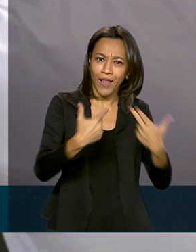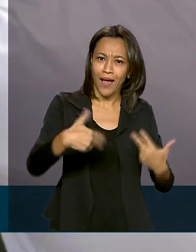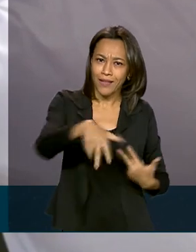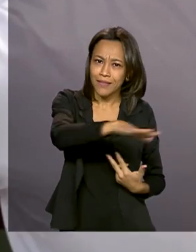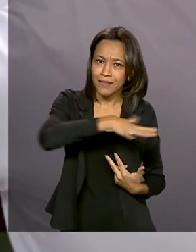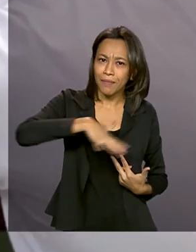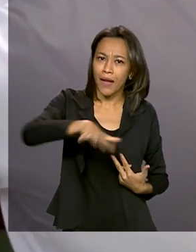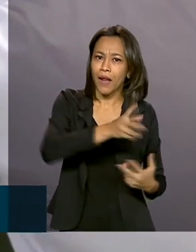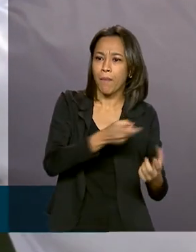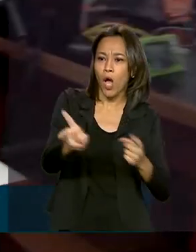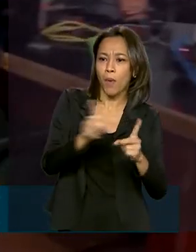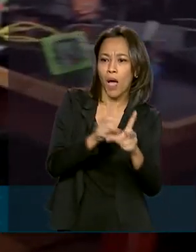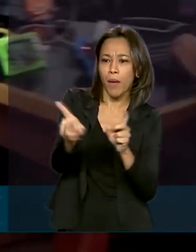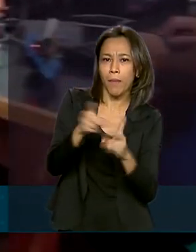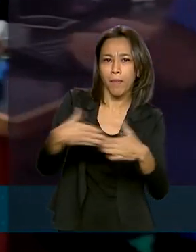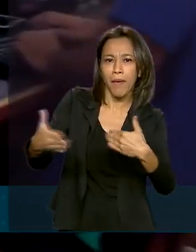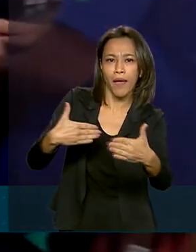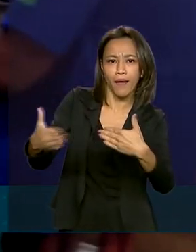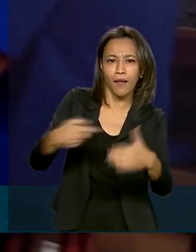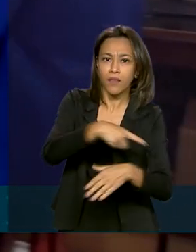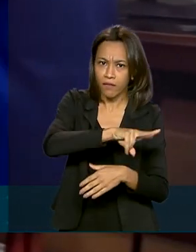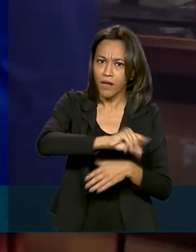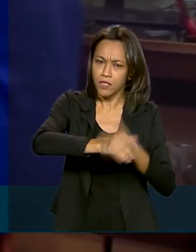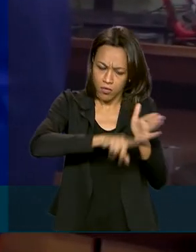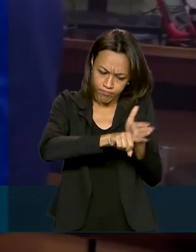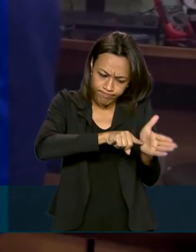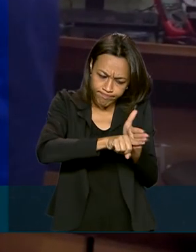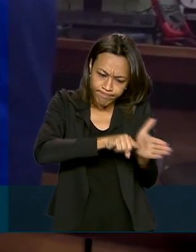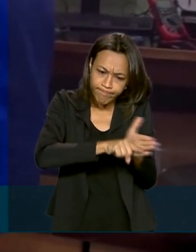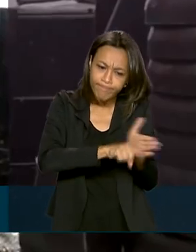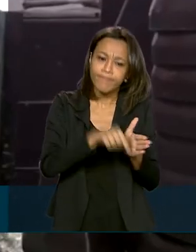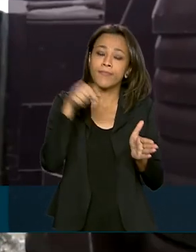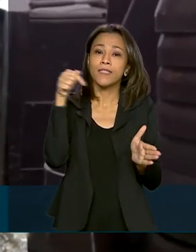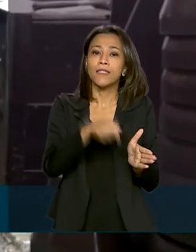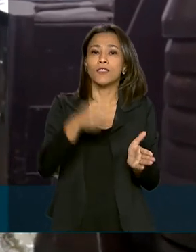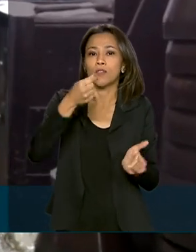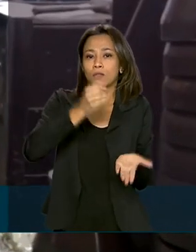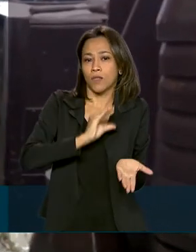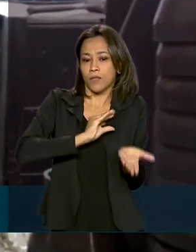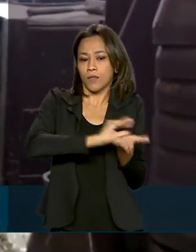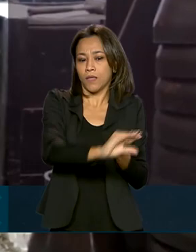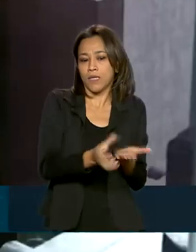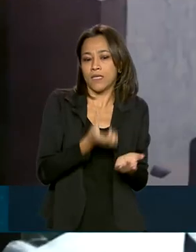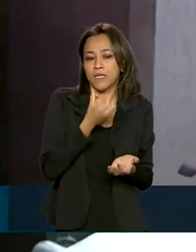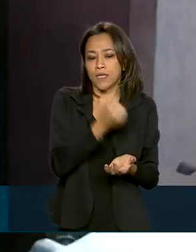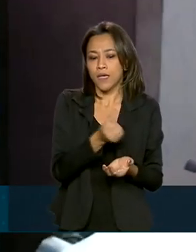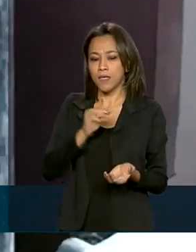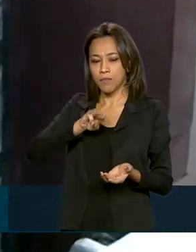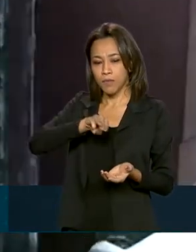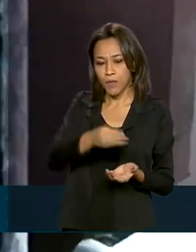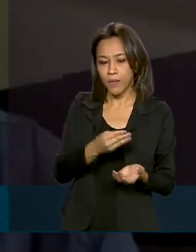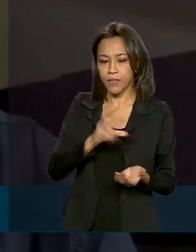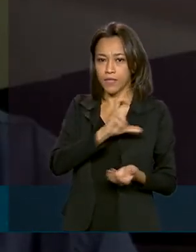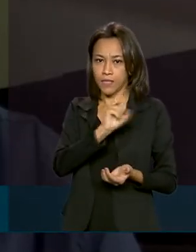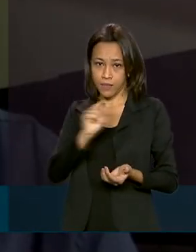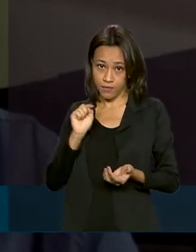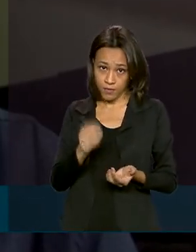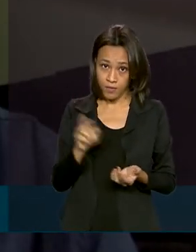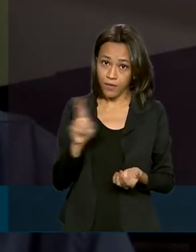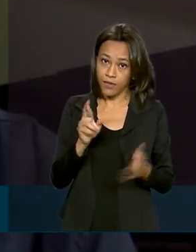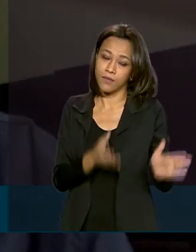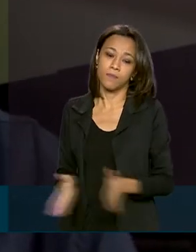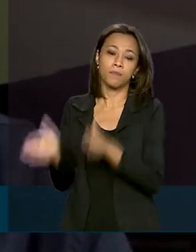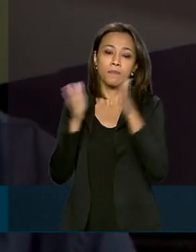desenvolvidos. O investimento total desta etapa é de seis milhões e meio de reais. A ideia